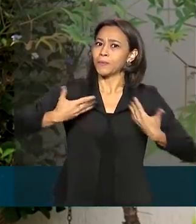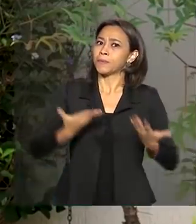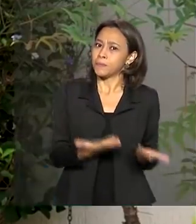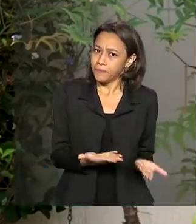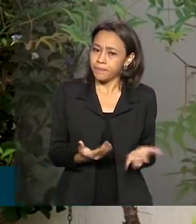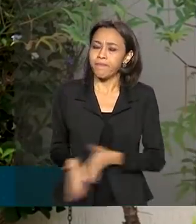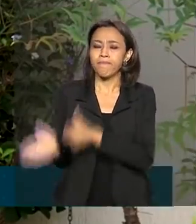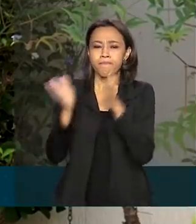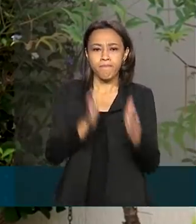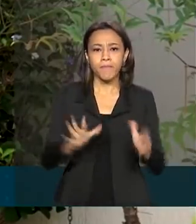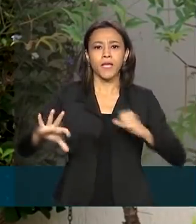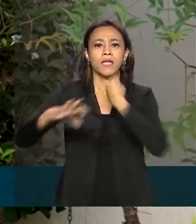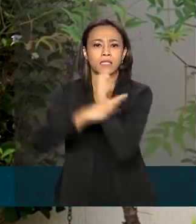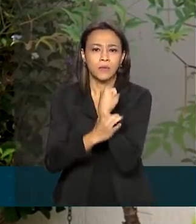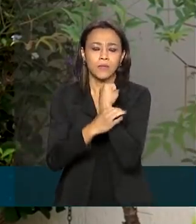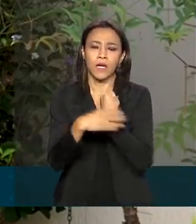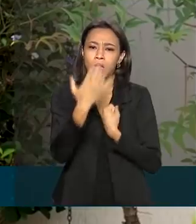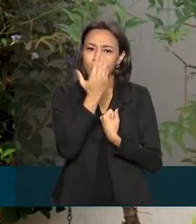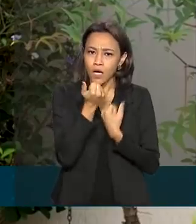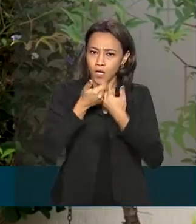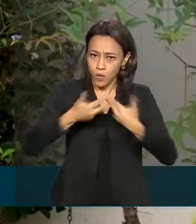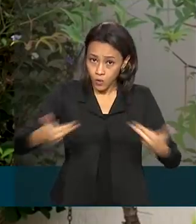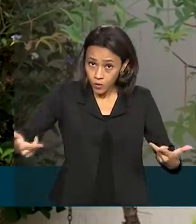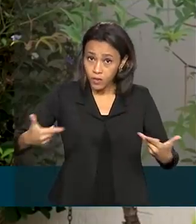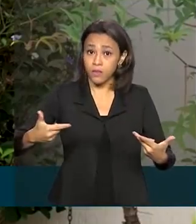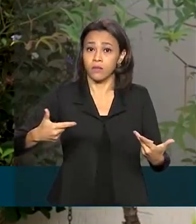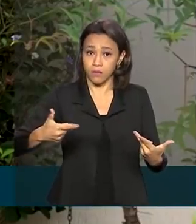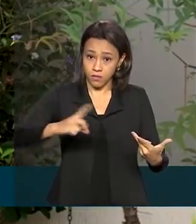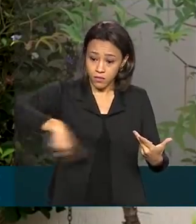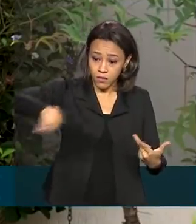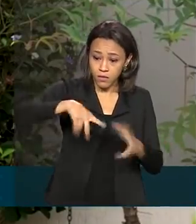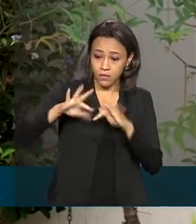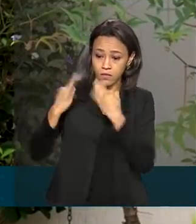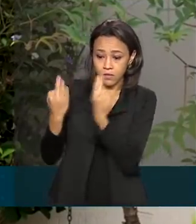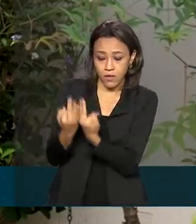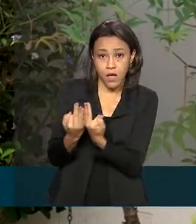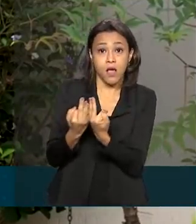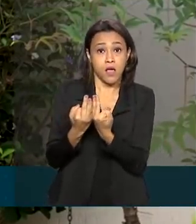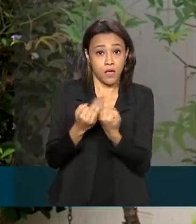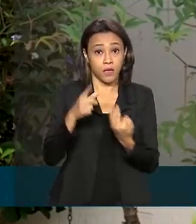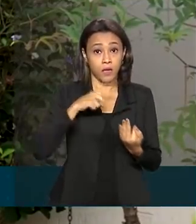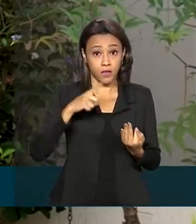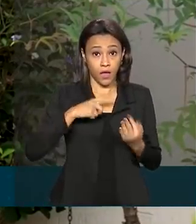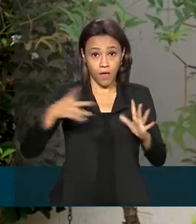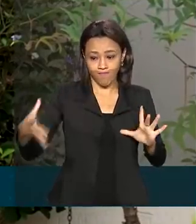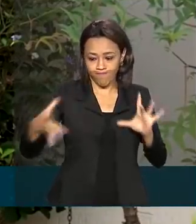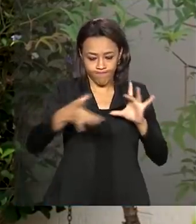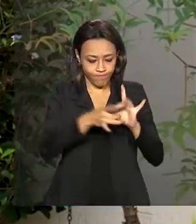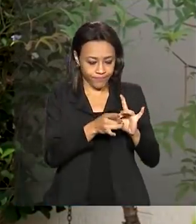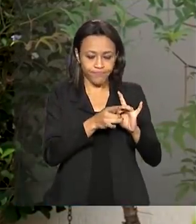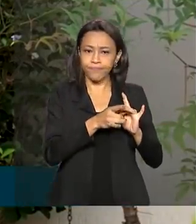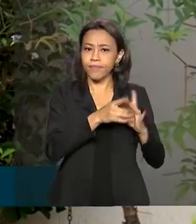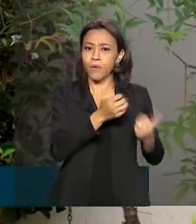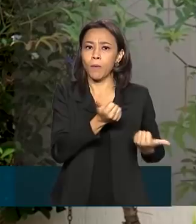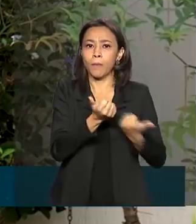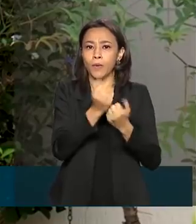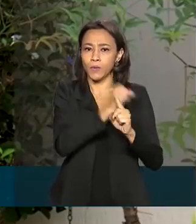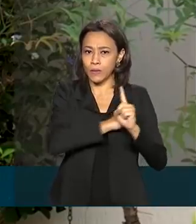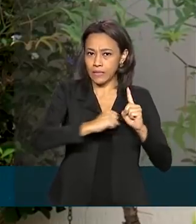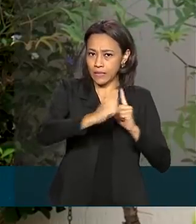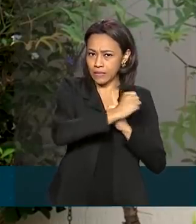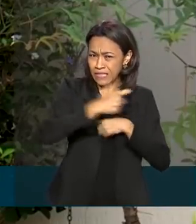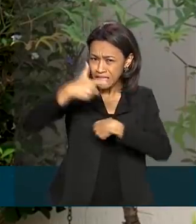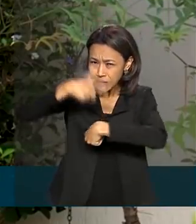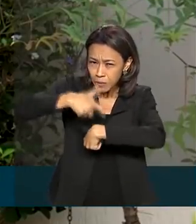garantir renda aos agricultores familiares e alimentos para as pessoas atendidas pela rede sócio-assistencial, nesse